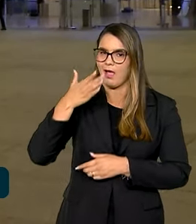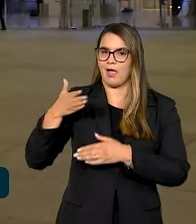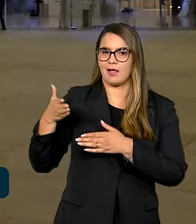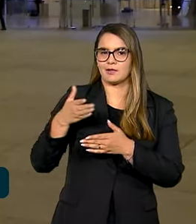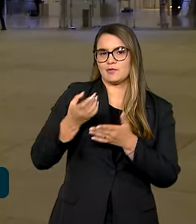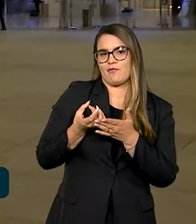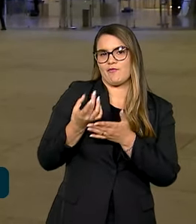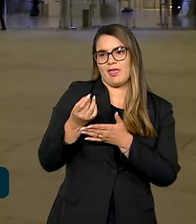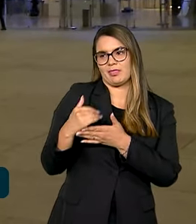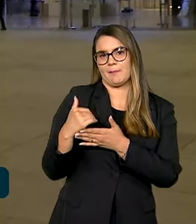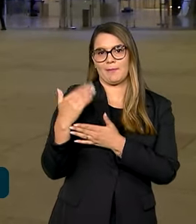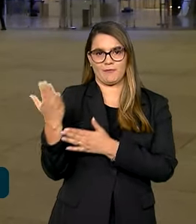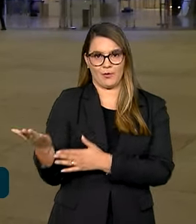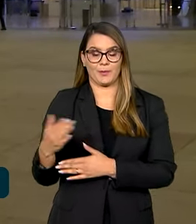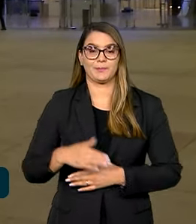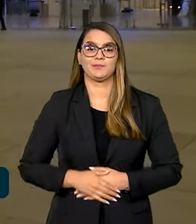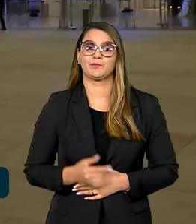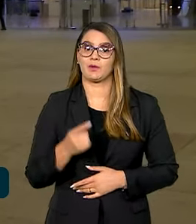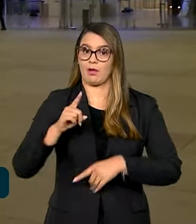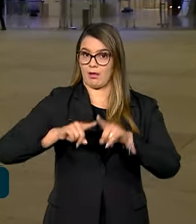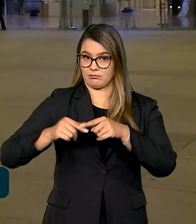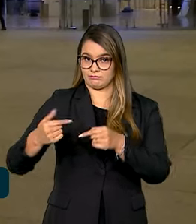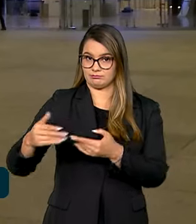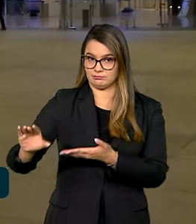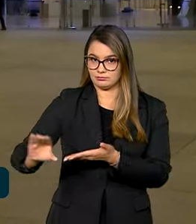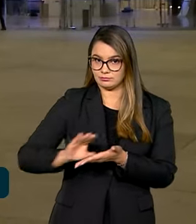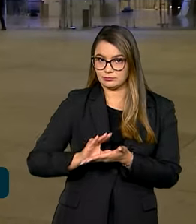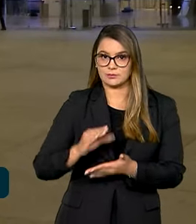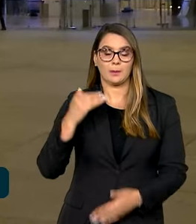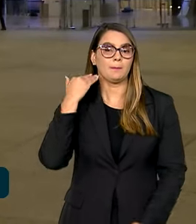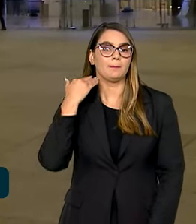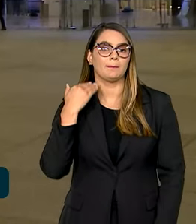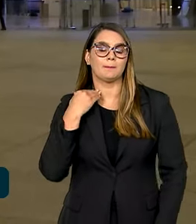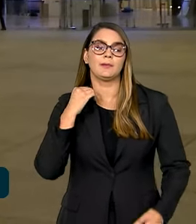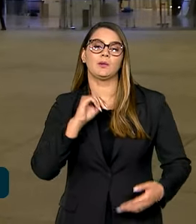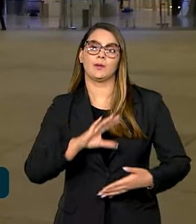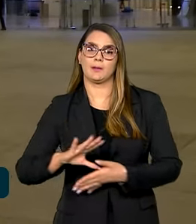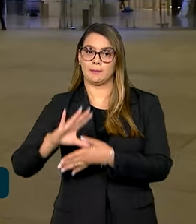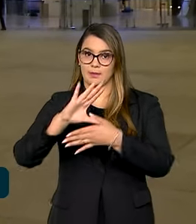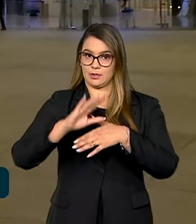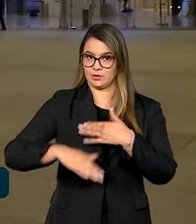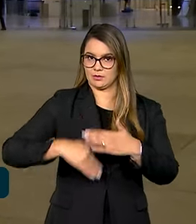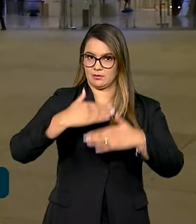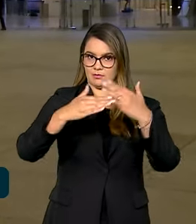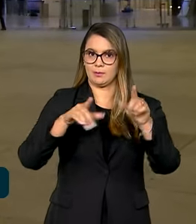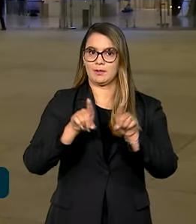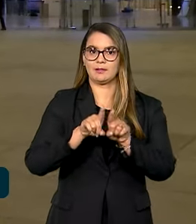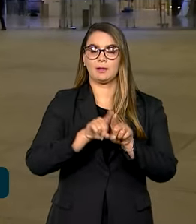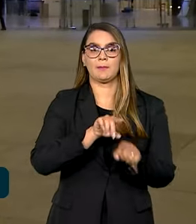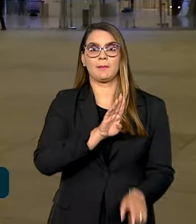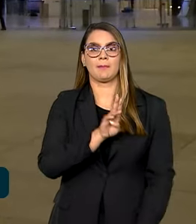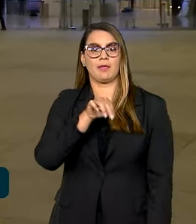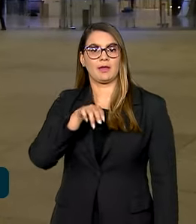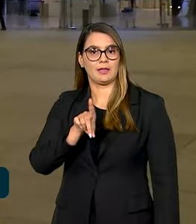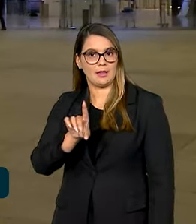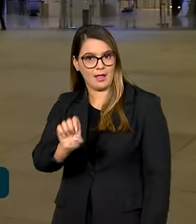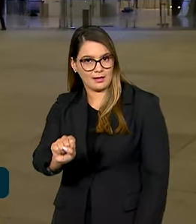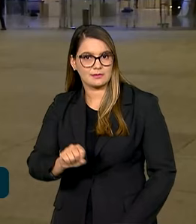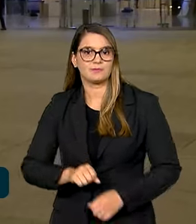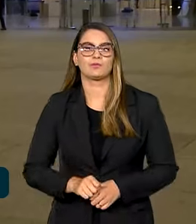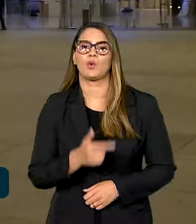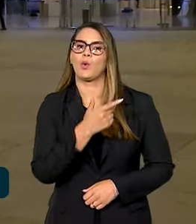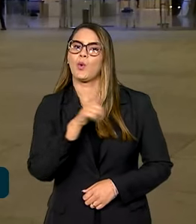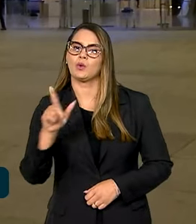exportações. Os recursos virão do Banco Interamericano de Desenvolvimento e do BNDES, entre